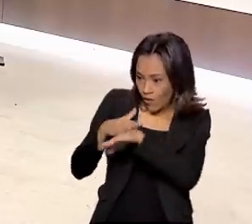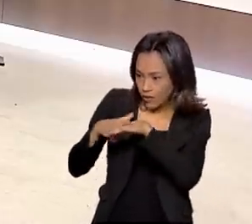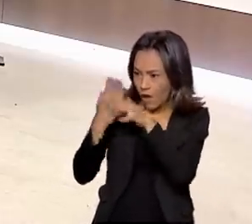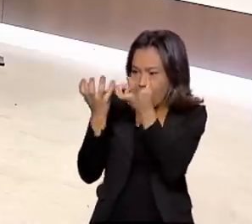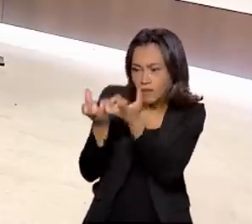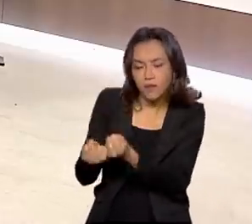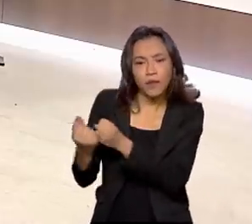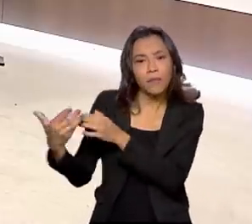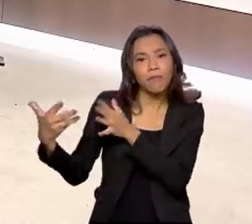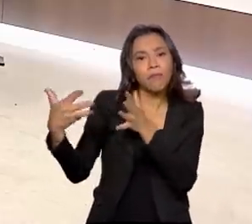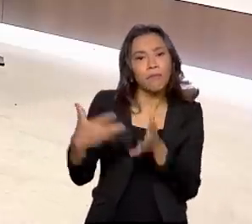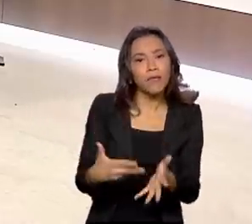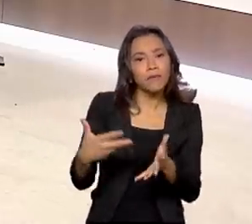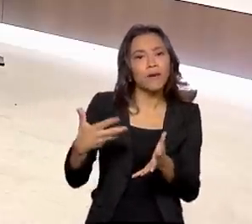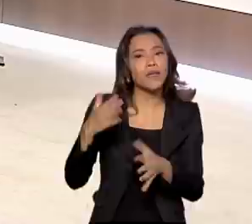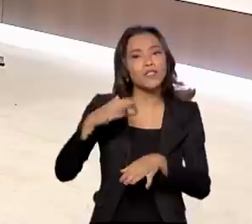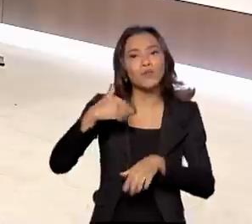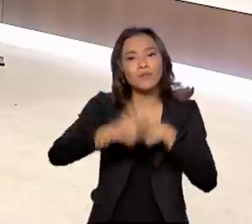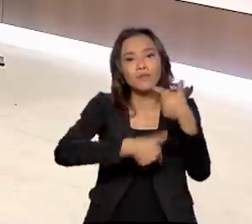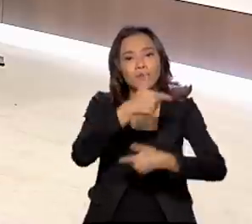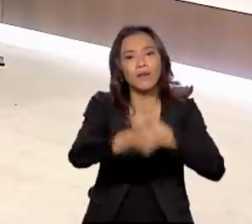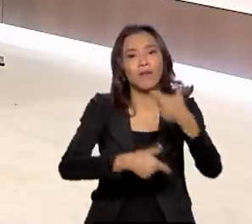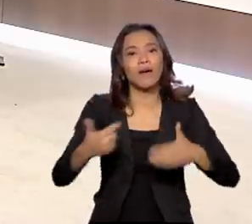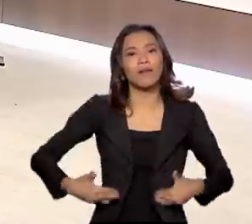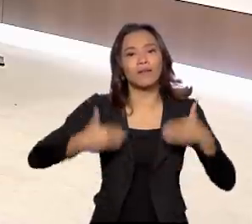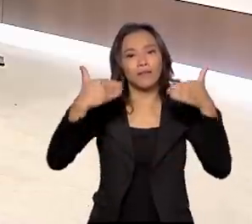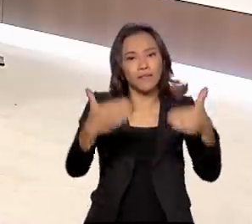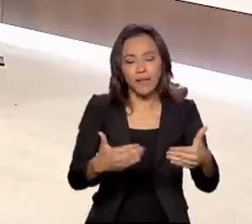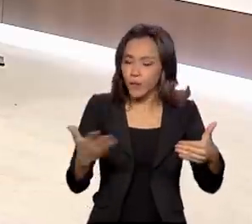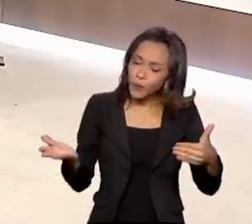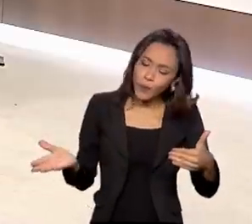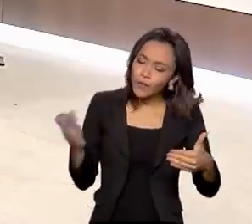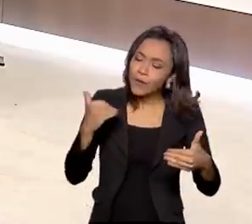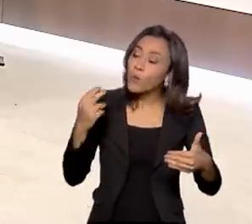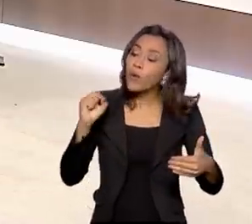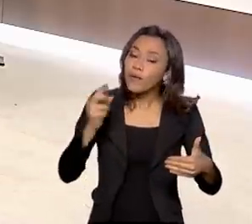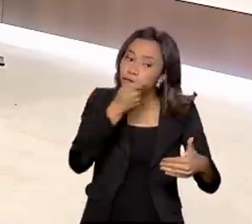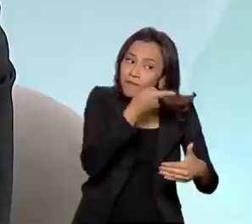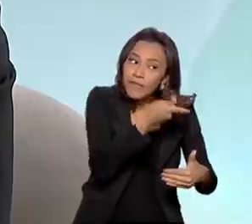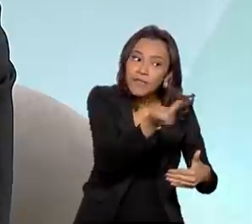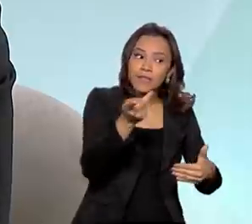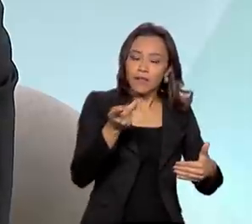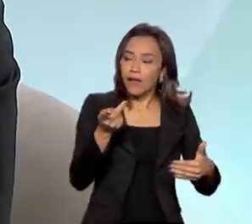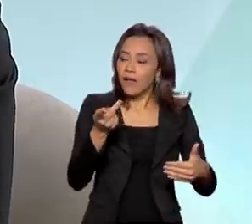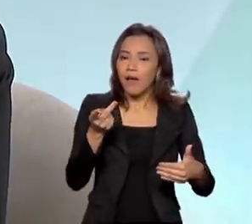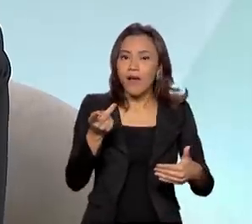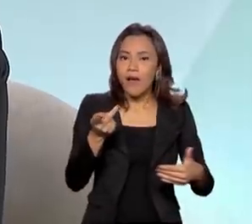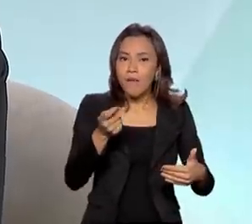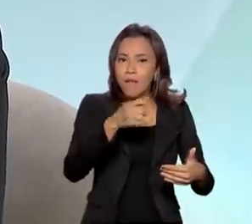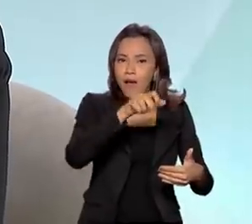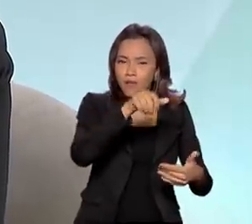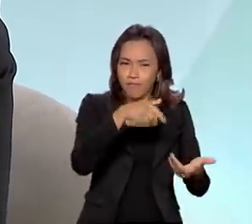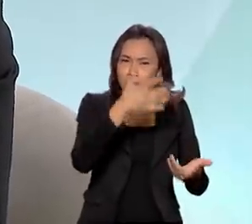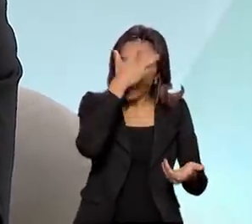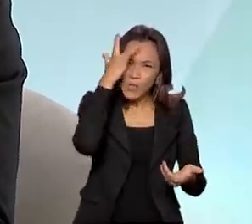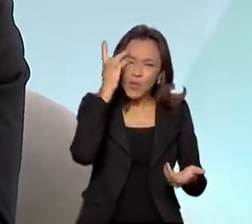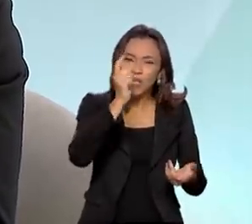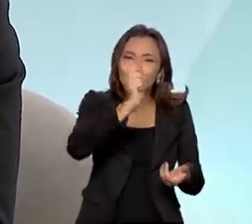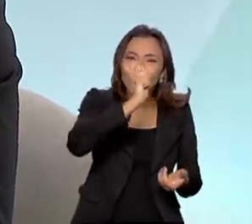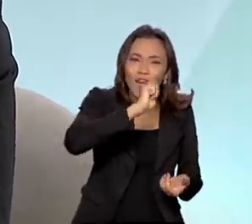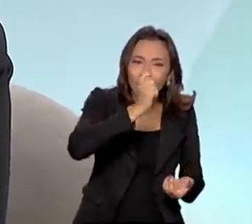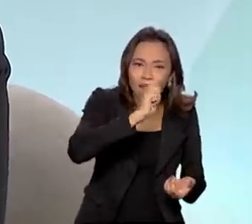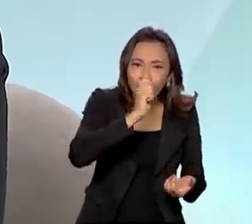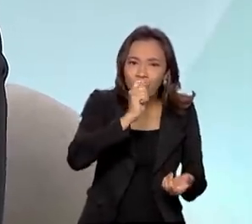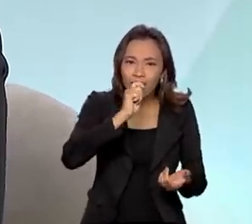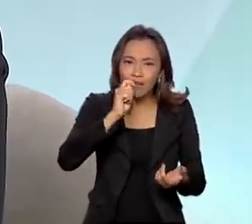de uma iniciativa do Ministério da Cidadania que era justamente visitar aqueles dependentes químicos que estavam passando